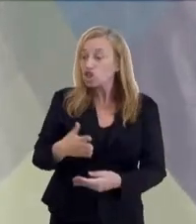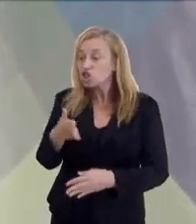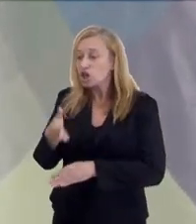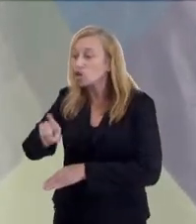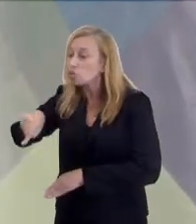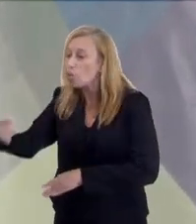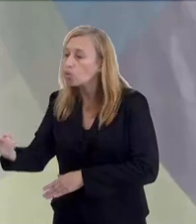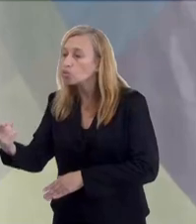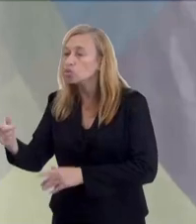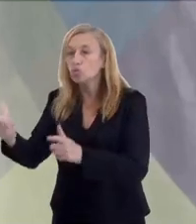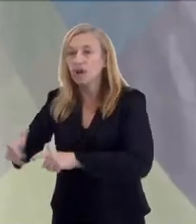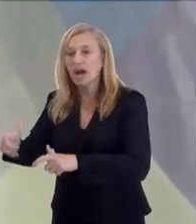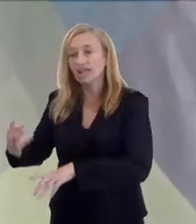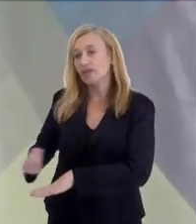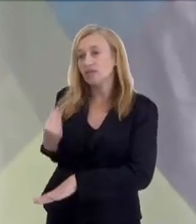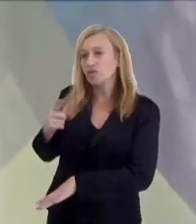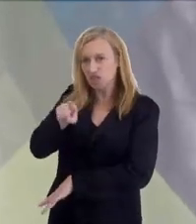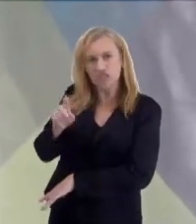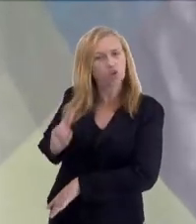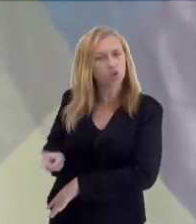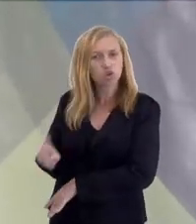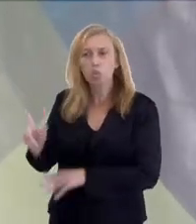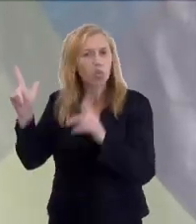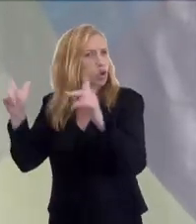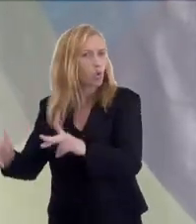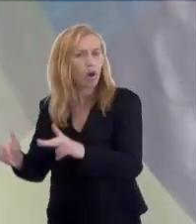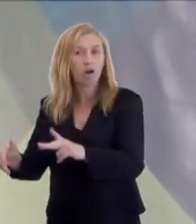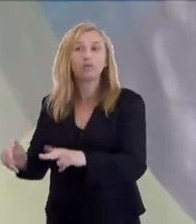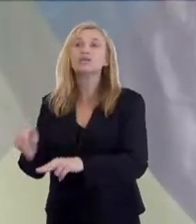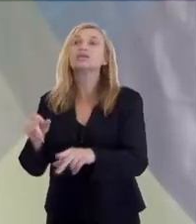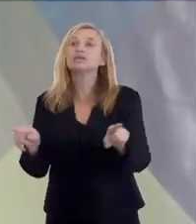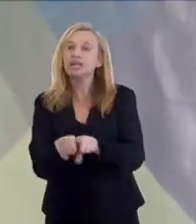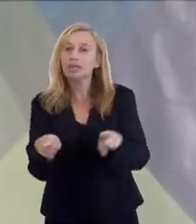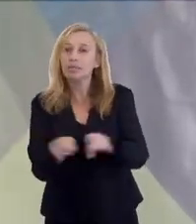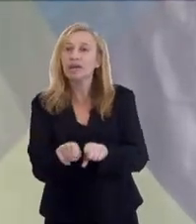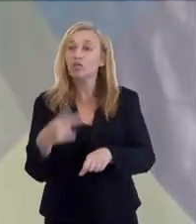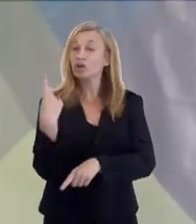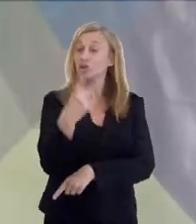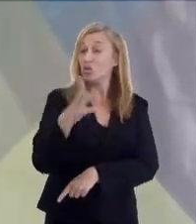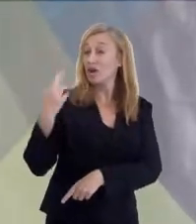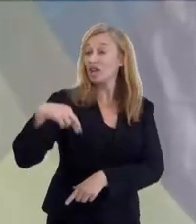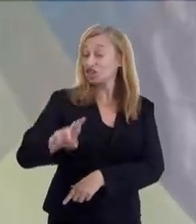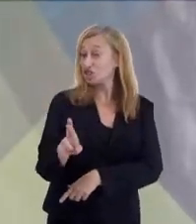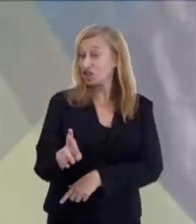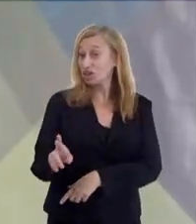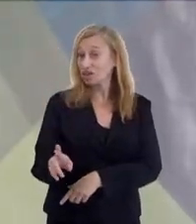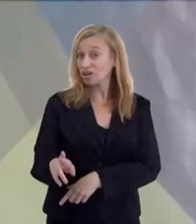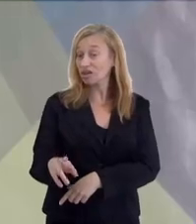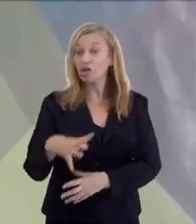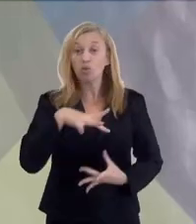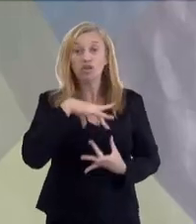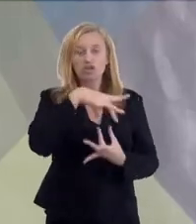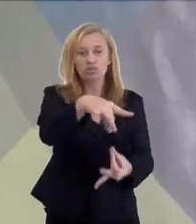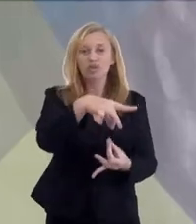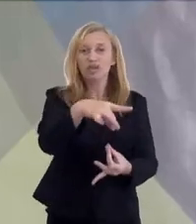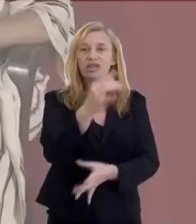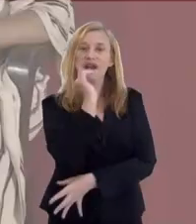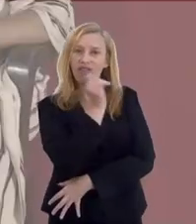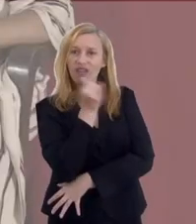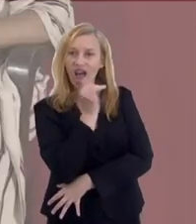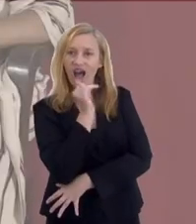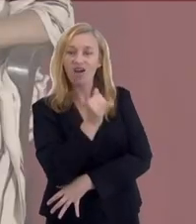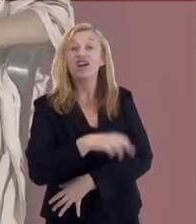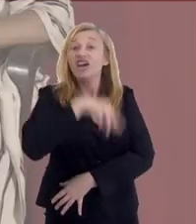Terra, chegando do outro lado da vida, você continua quem você é, inclusive com as suas religiões.